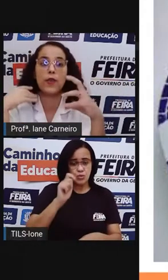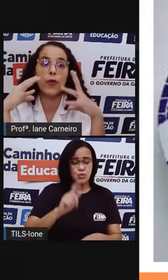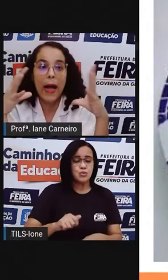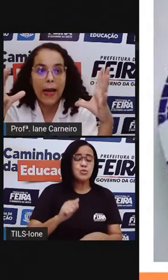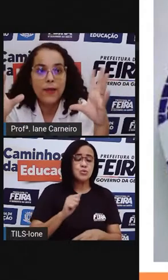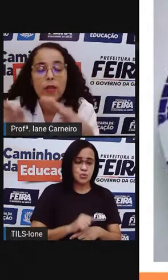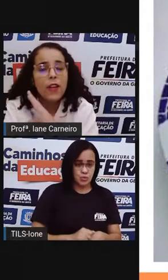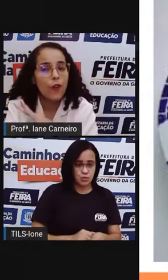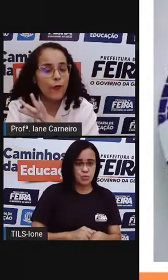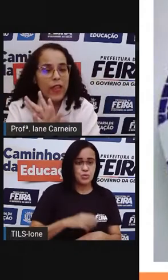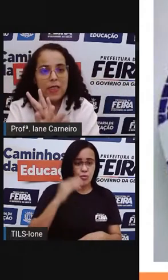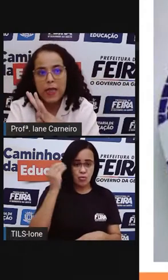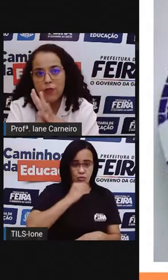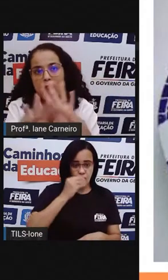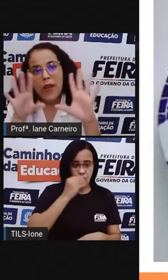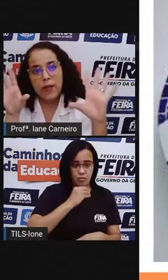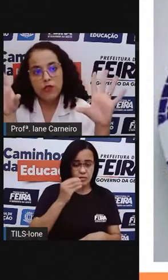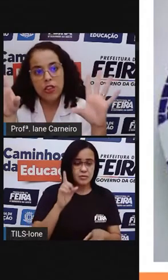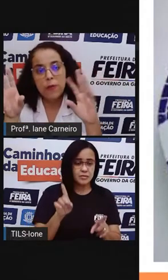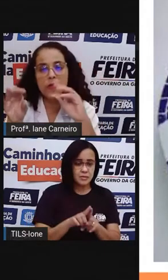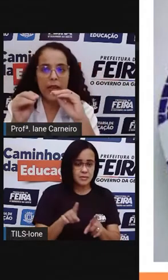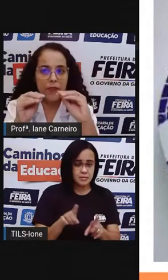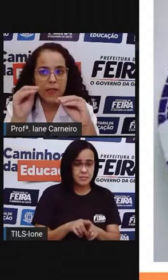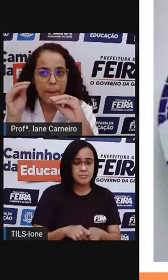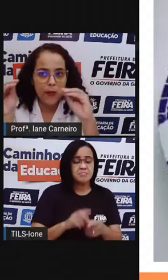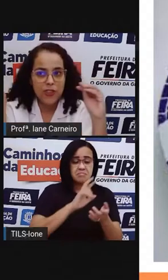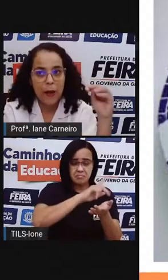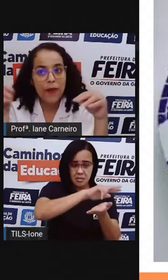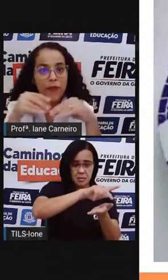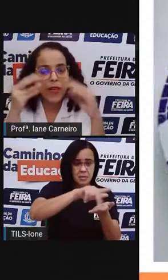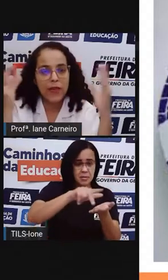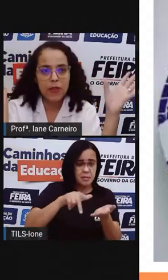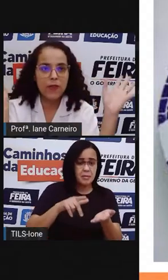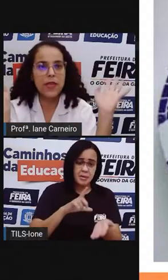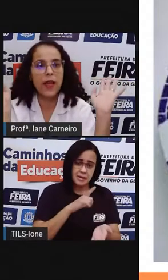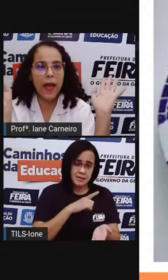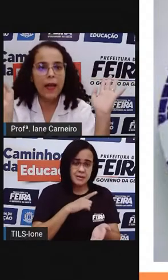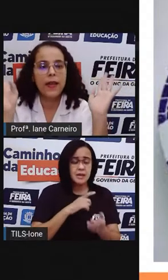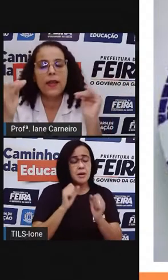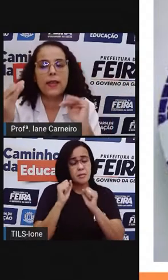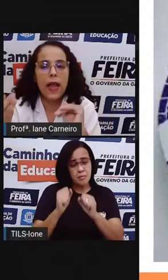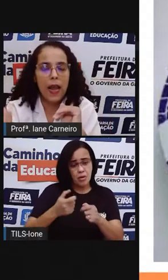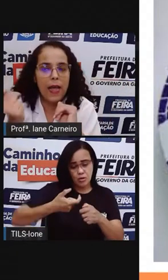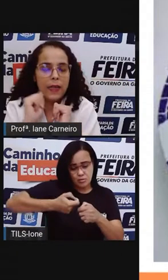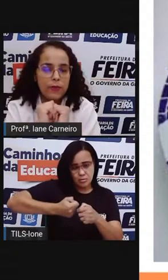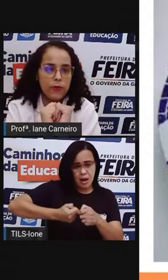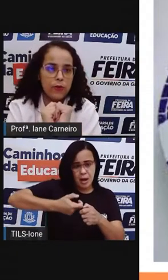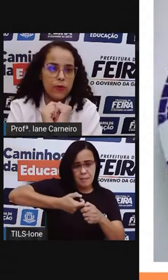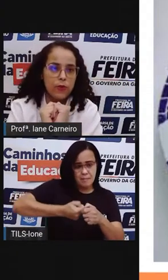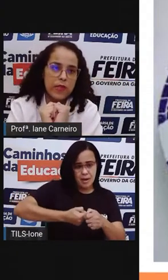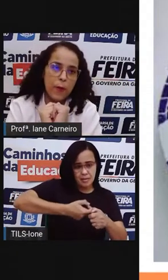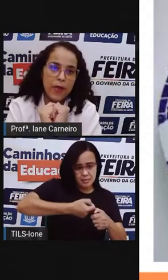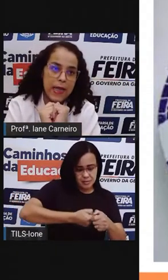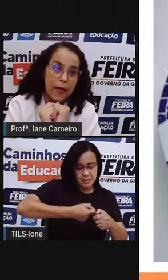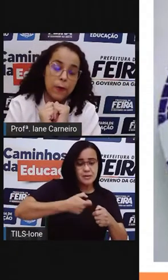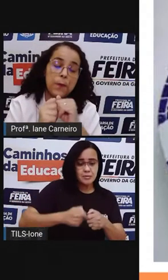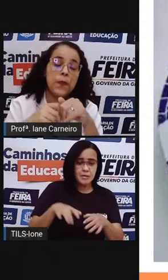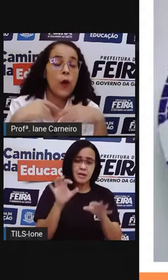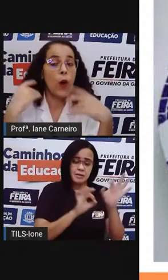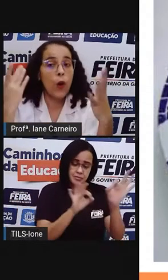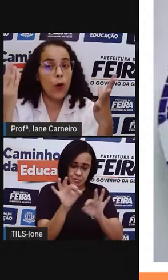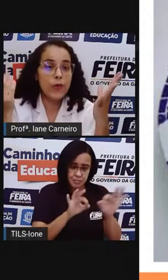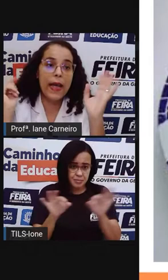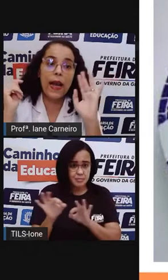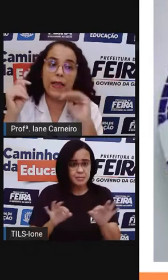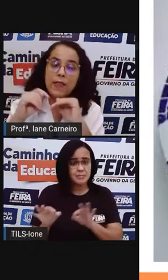Tem CD que é dourado, tem CD de vários tipos. aí, você pode dar o efeito que você quer, né? Lá no seu mosaico.